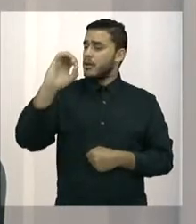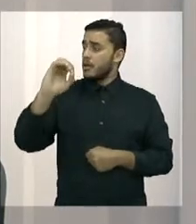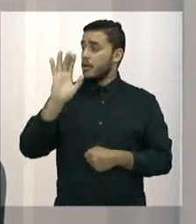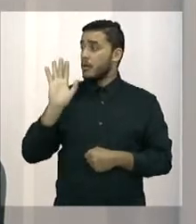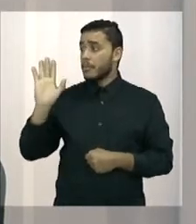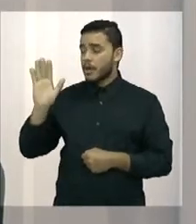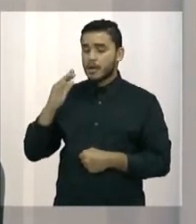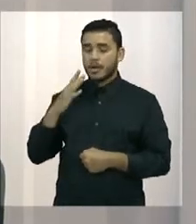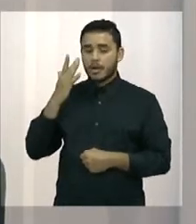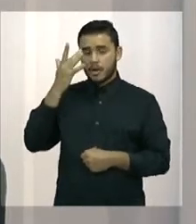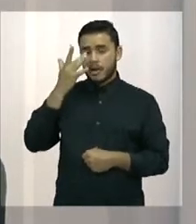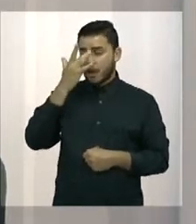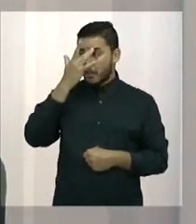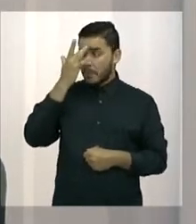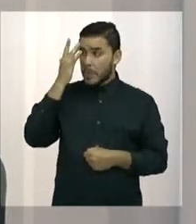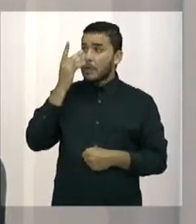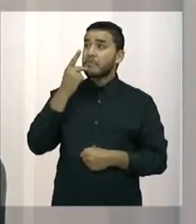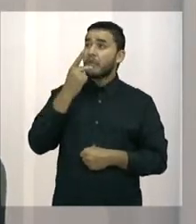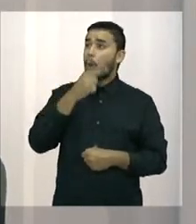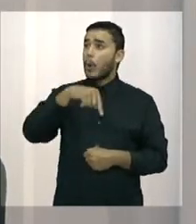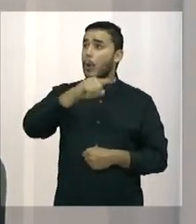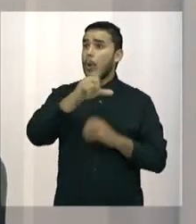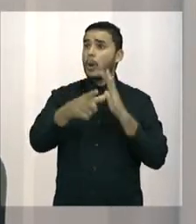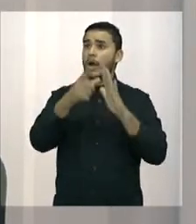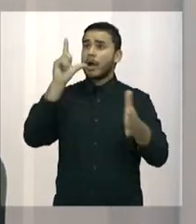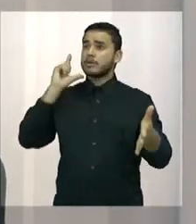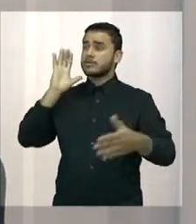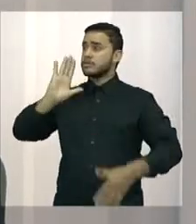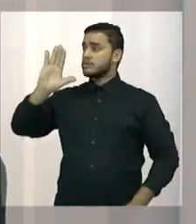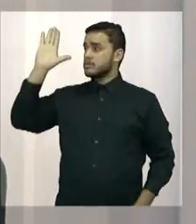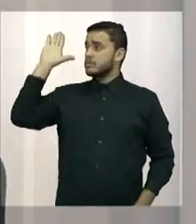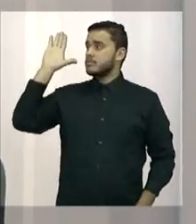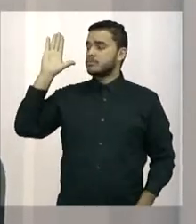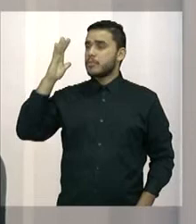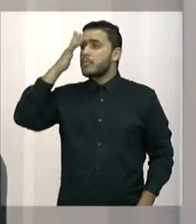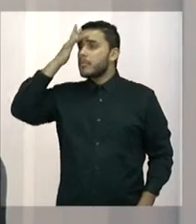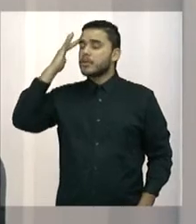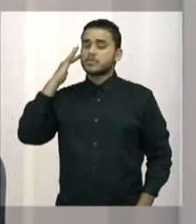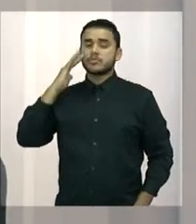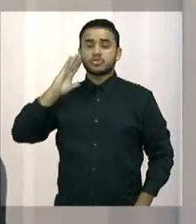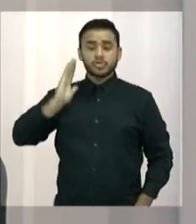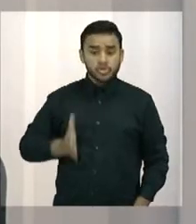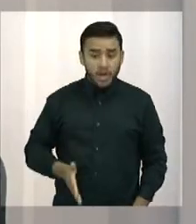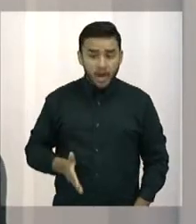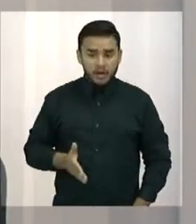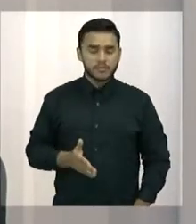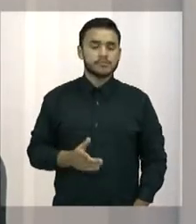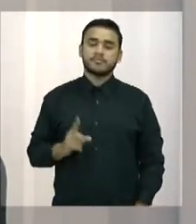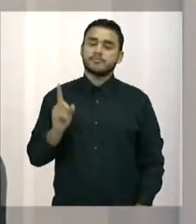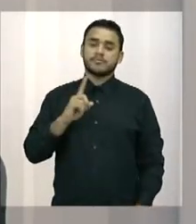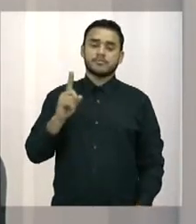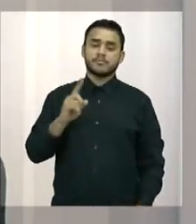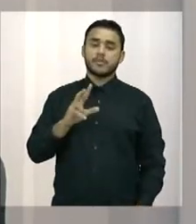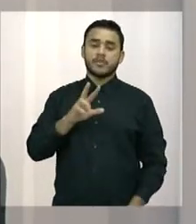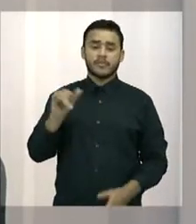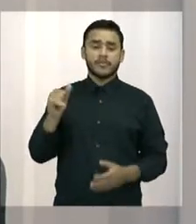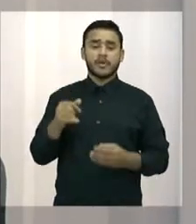mas considero prematuro. Na minha concepção, você lançar um nome agora, tá querendo queimar.